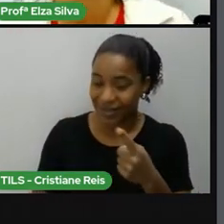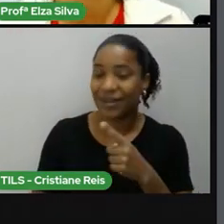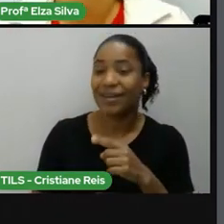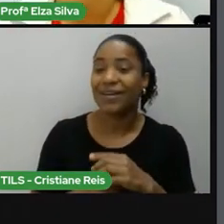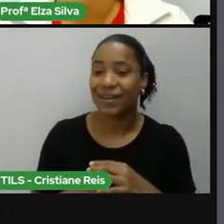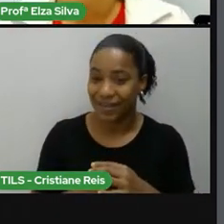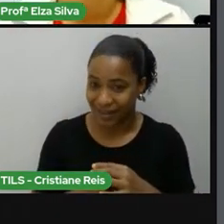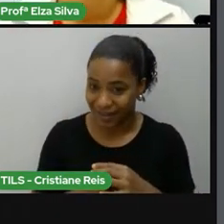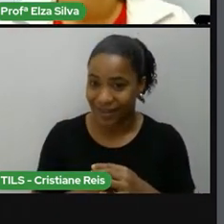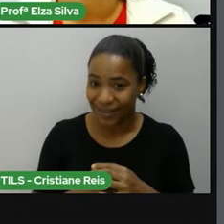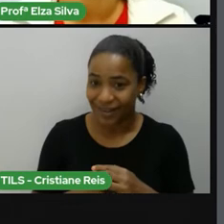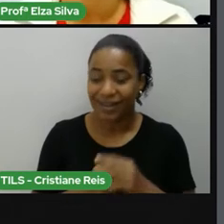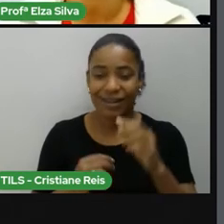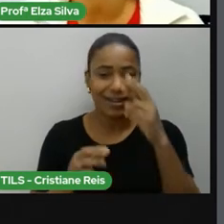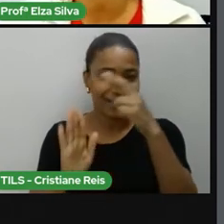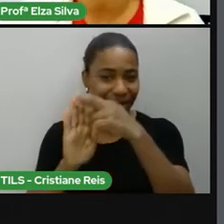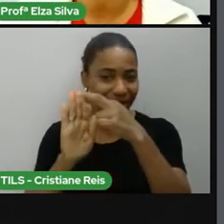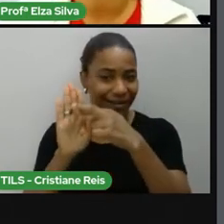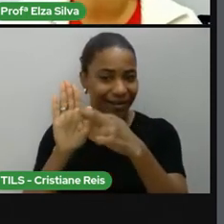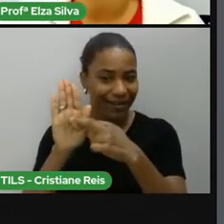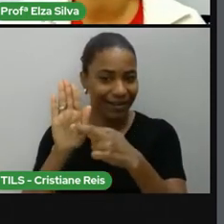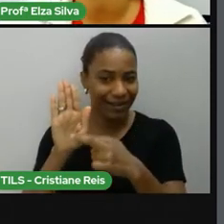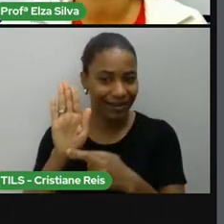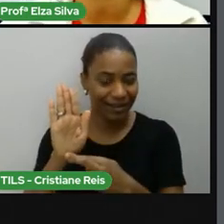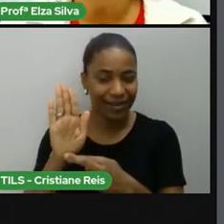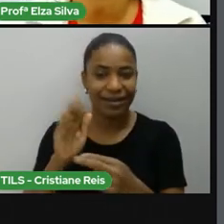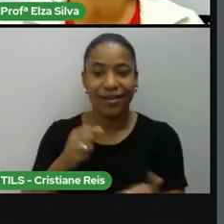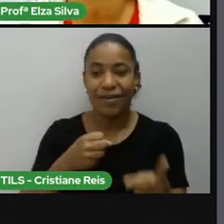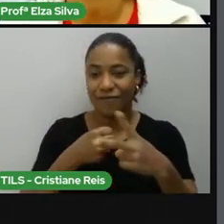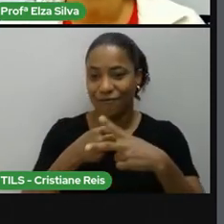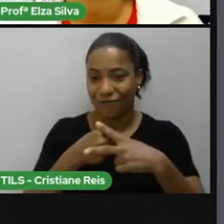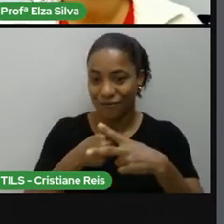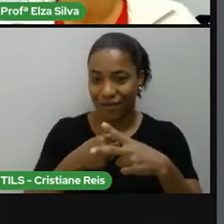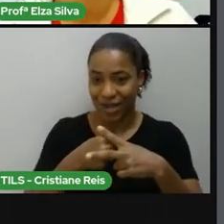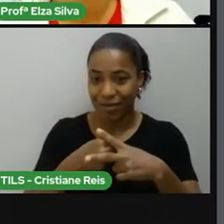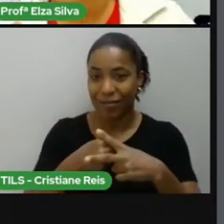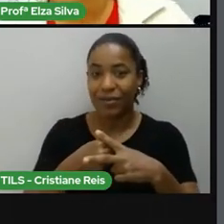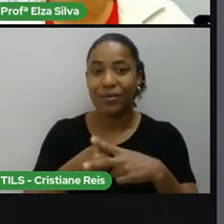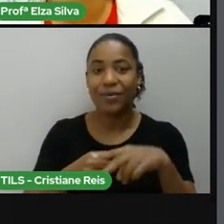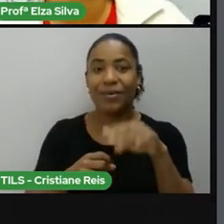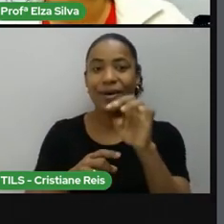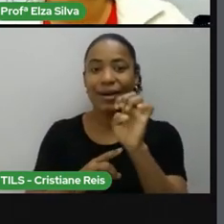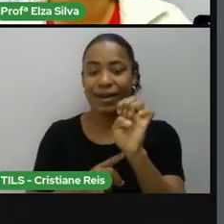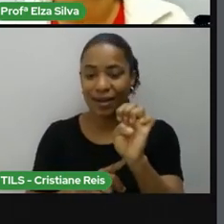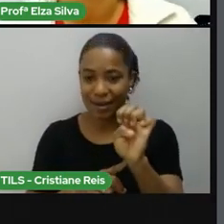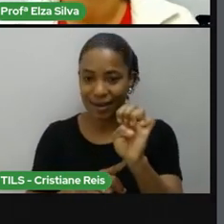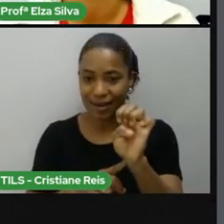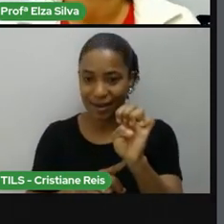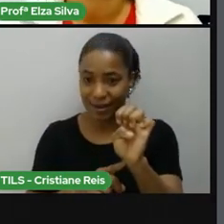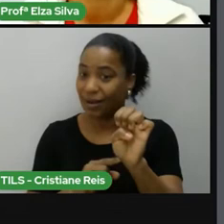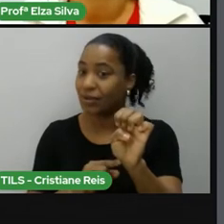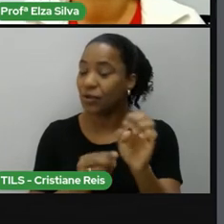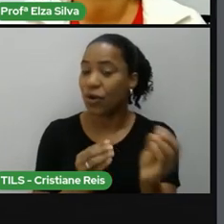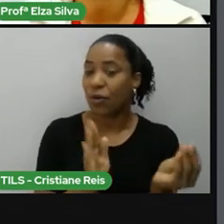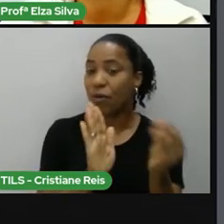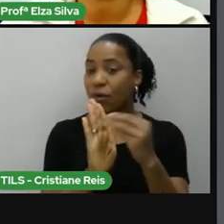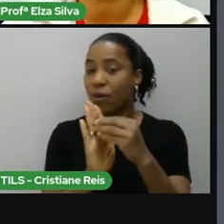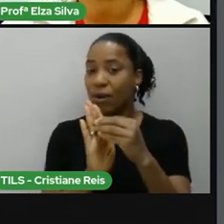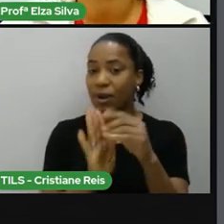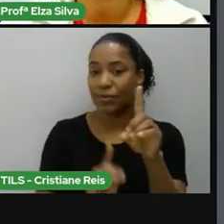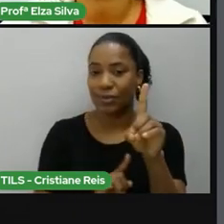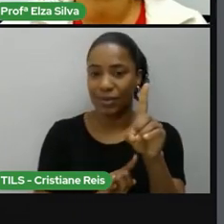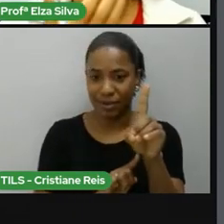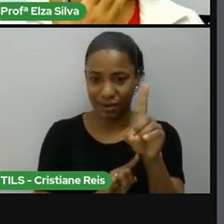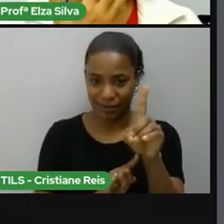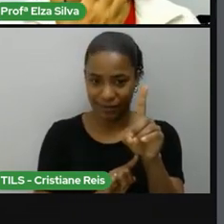anteriormente. O verbo terminou em e, leve, eu acrescentei apenas o d. O verbo die,